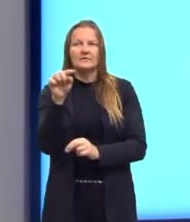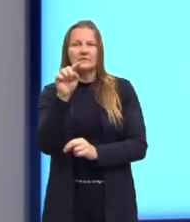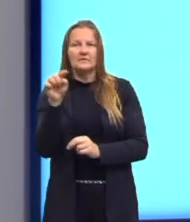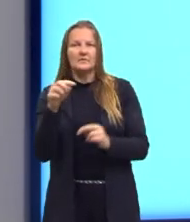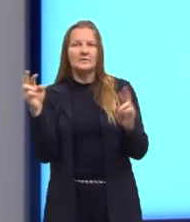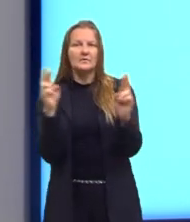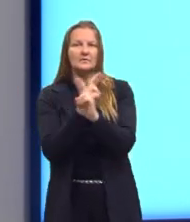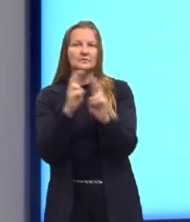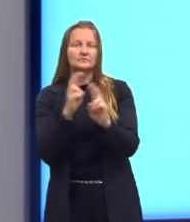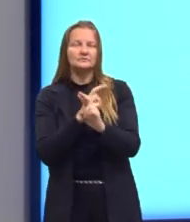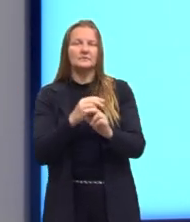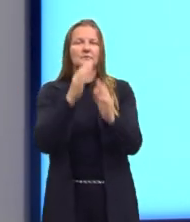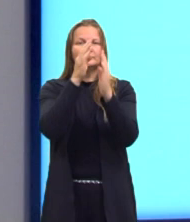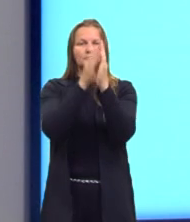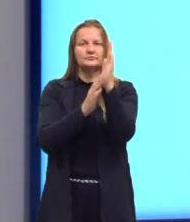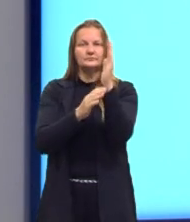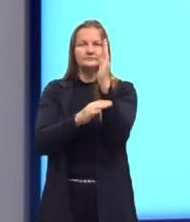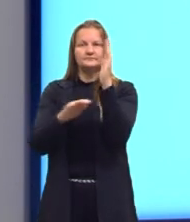plano cartesiano.